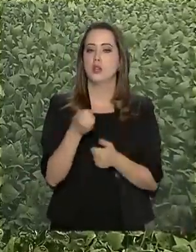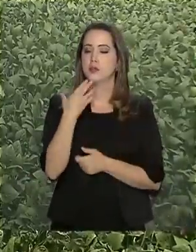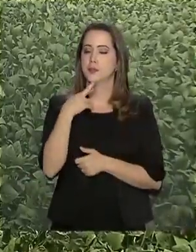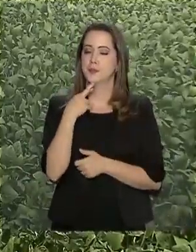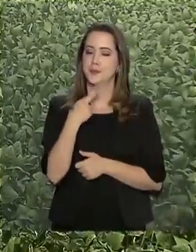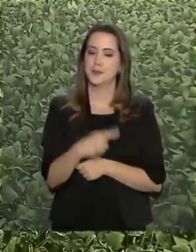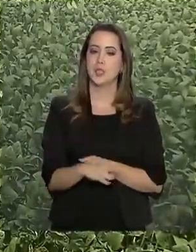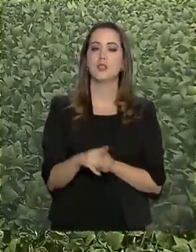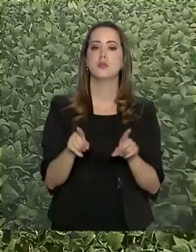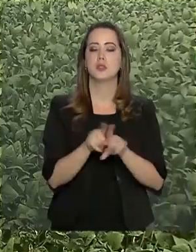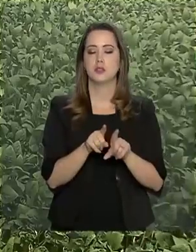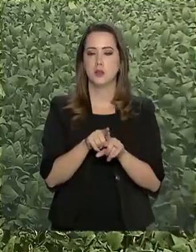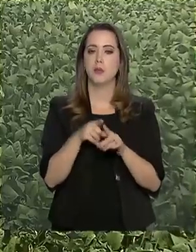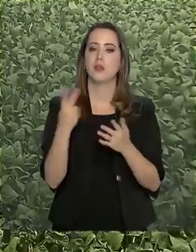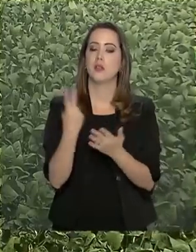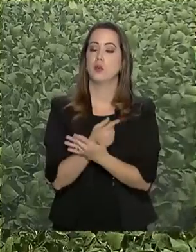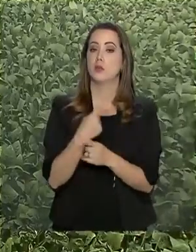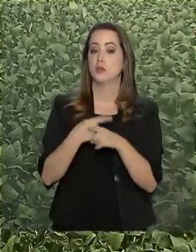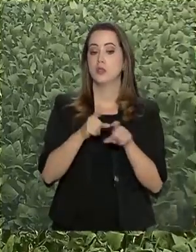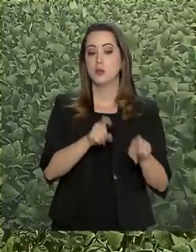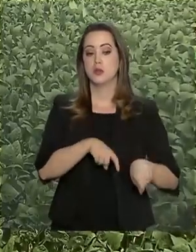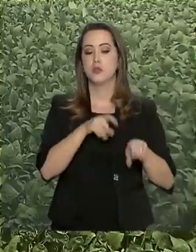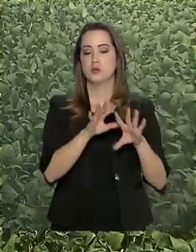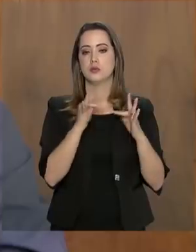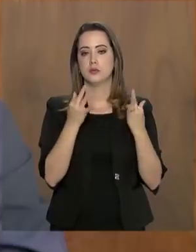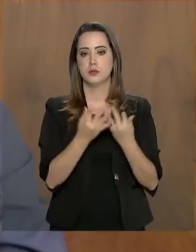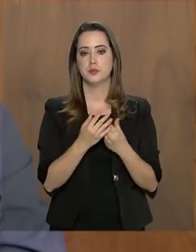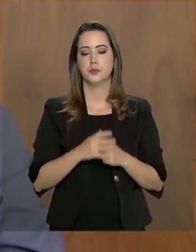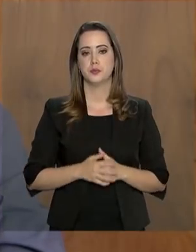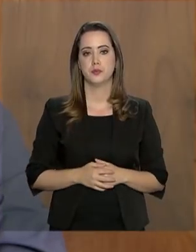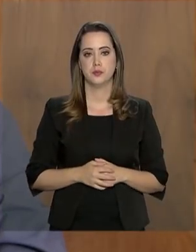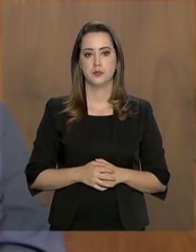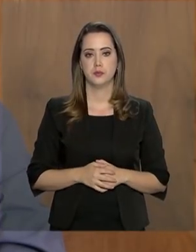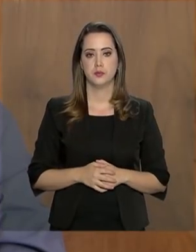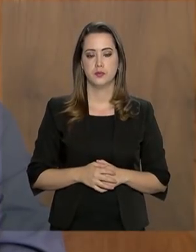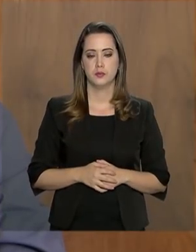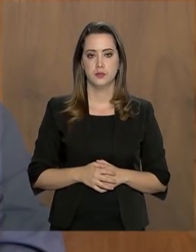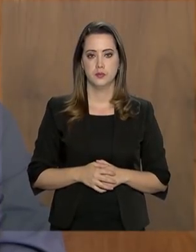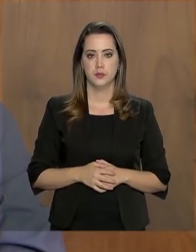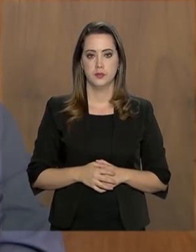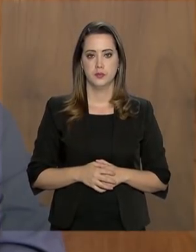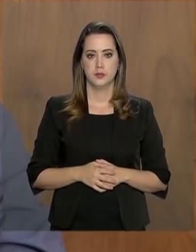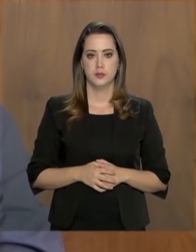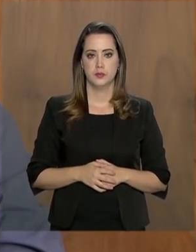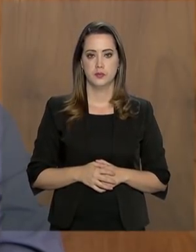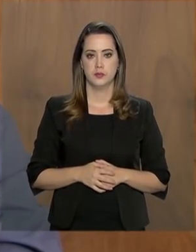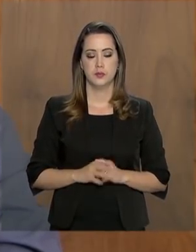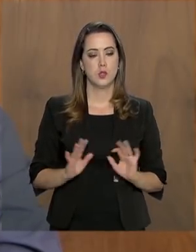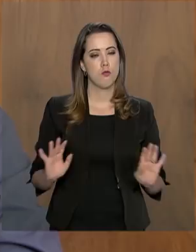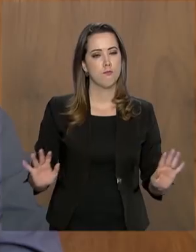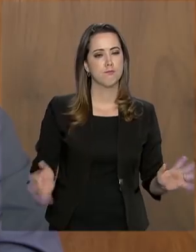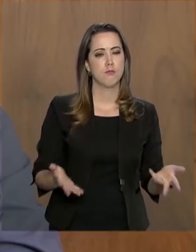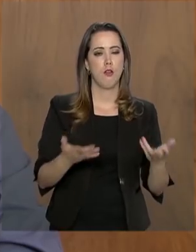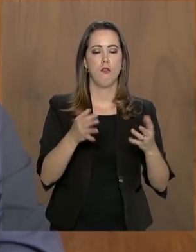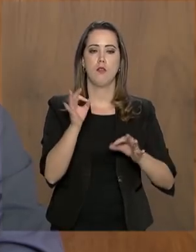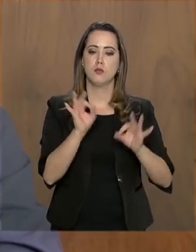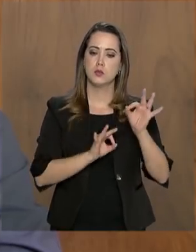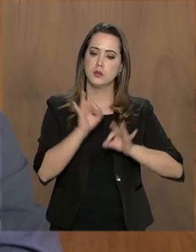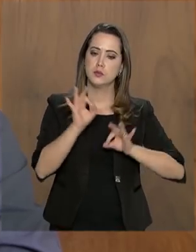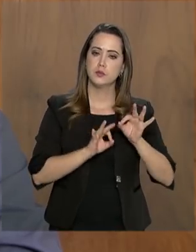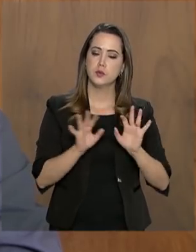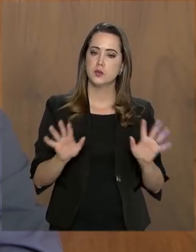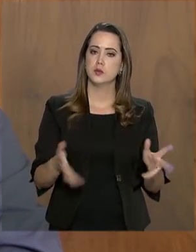resultados também se devem à agricultura familiar. Com a formação de uma estrutura